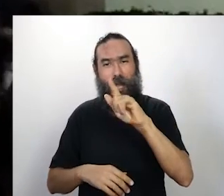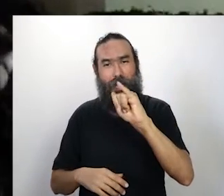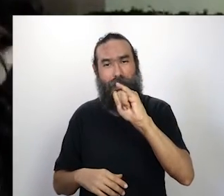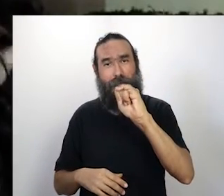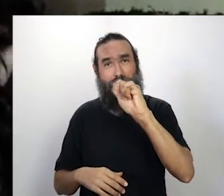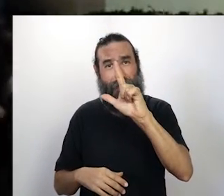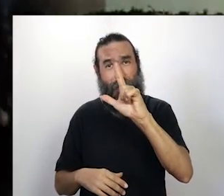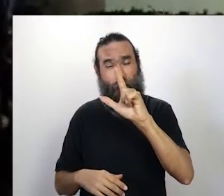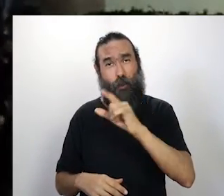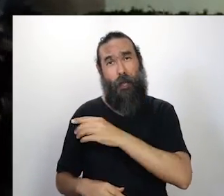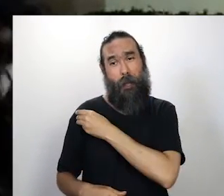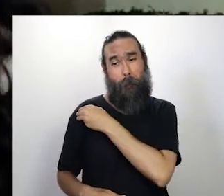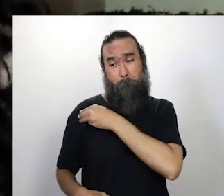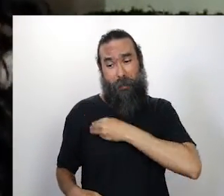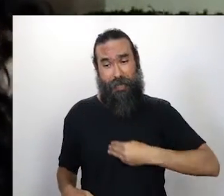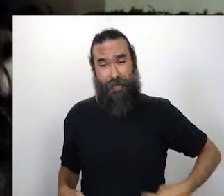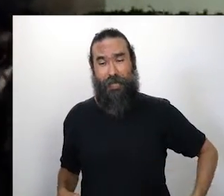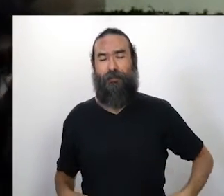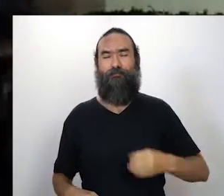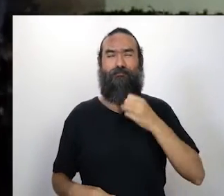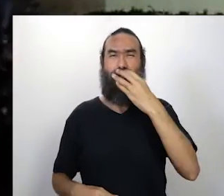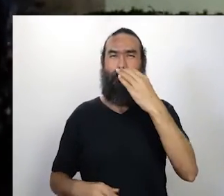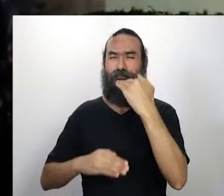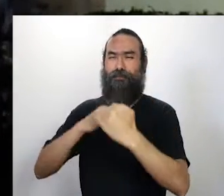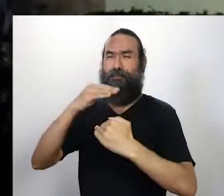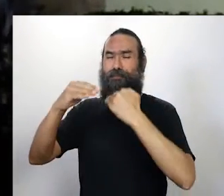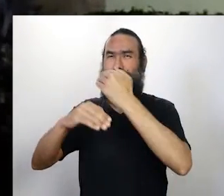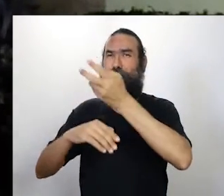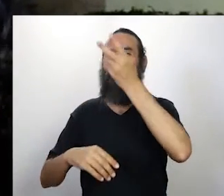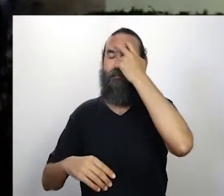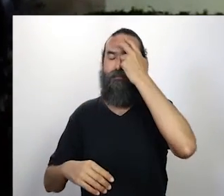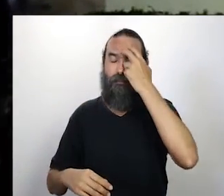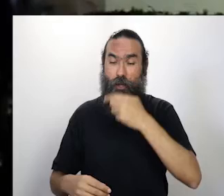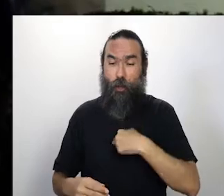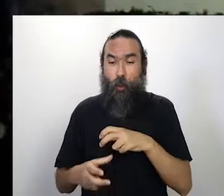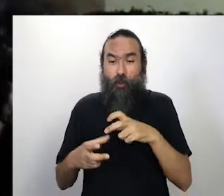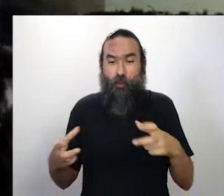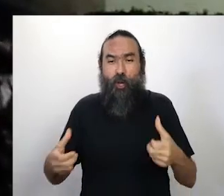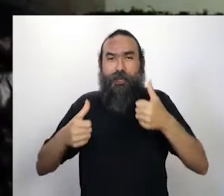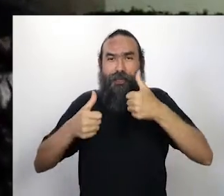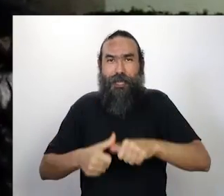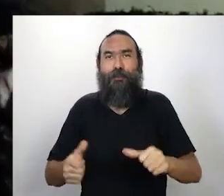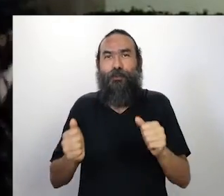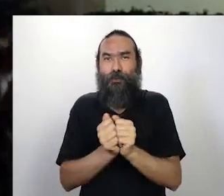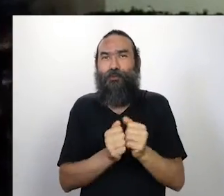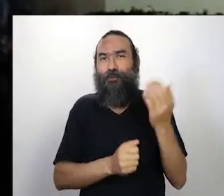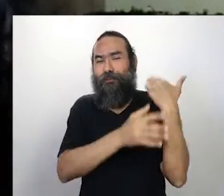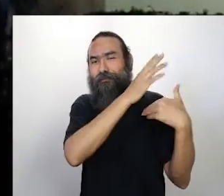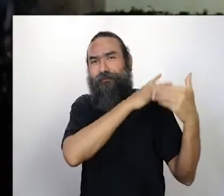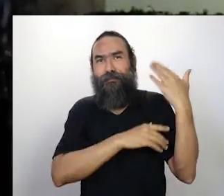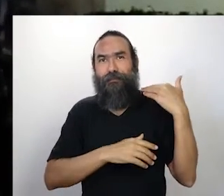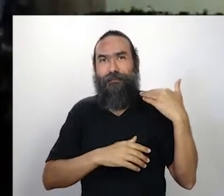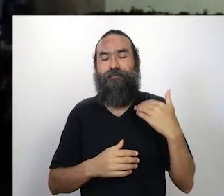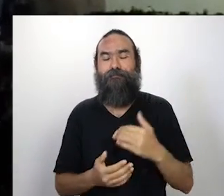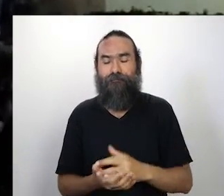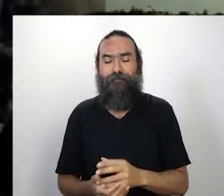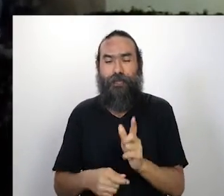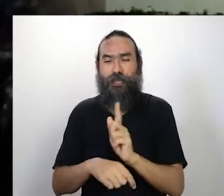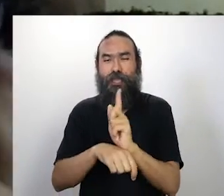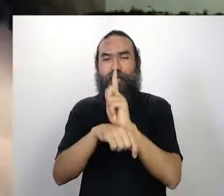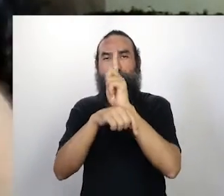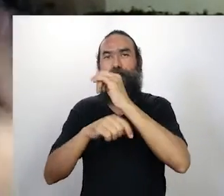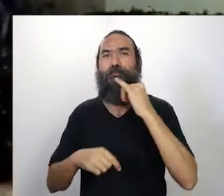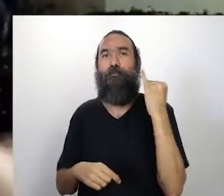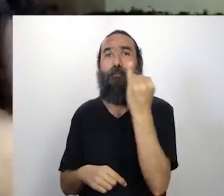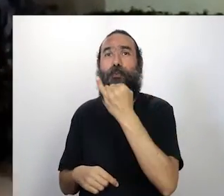cultura, a gente teve diversos avanços, e eu tive a sorte de fazer parte naquele momento de uma gestão que foi ímpar, e hoje eu